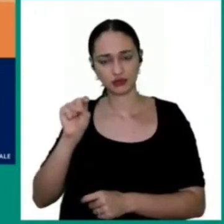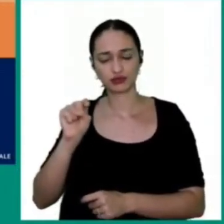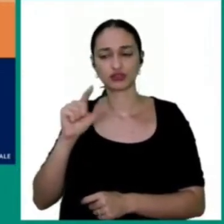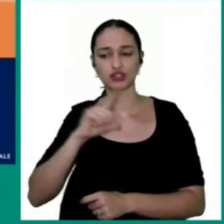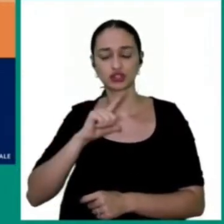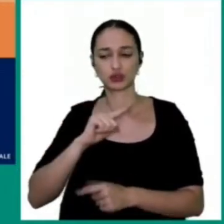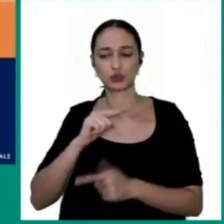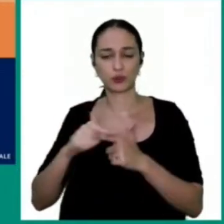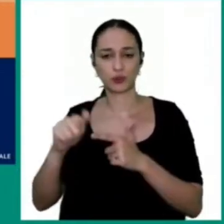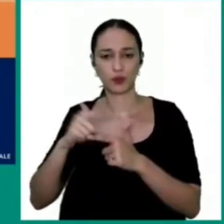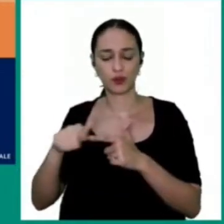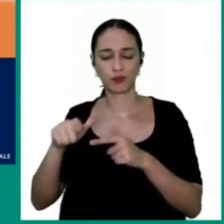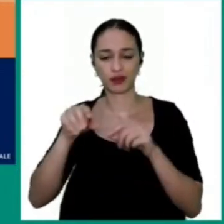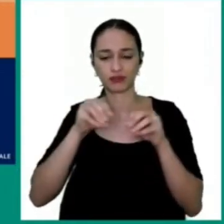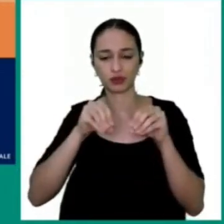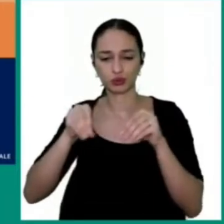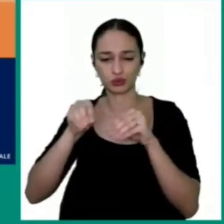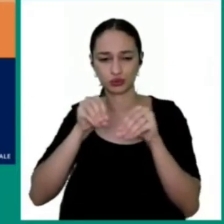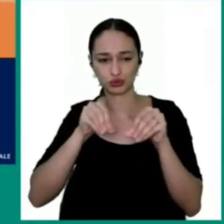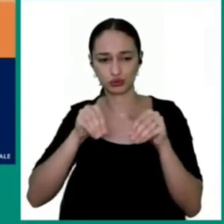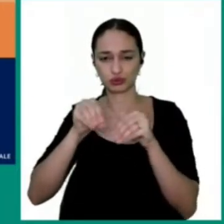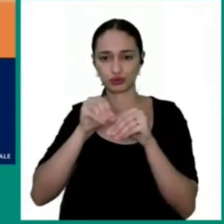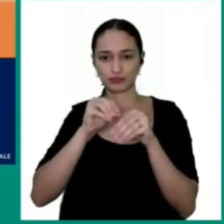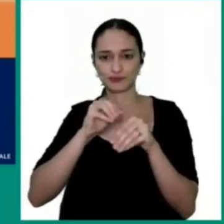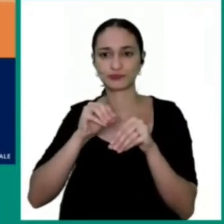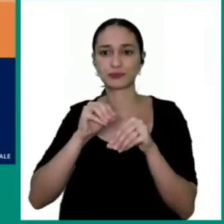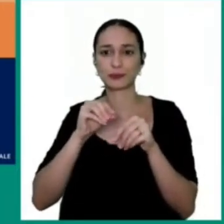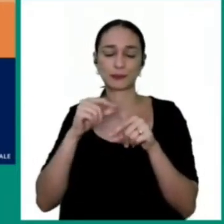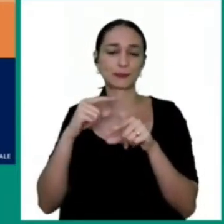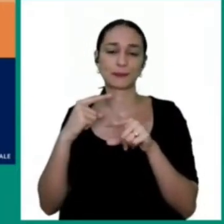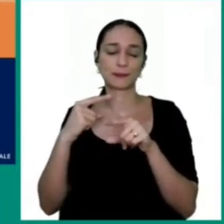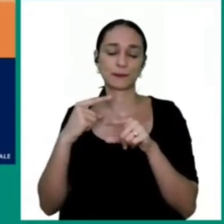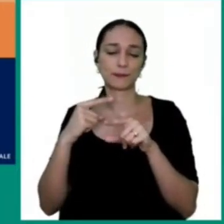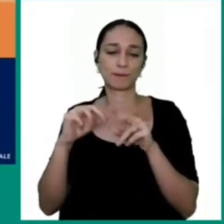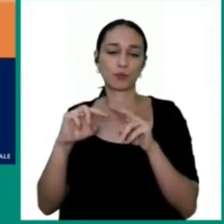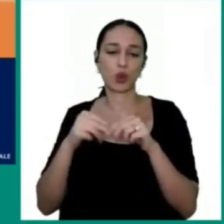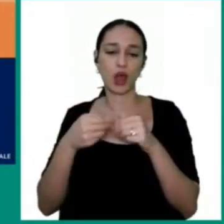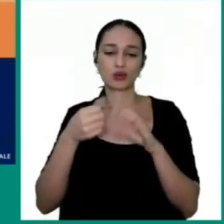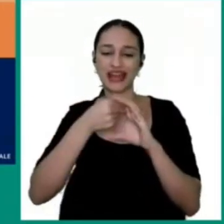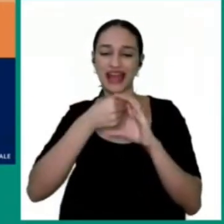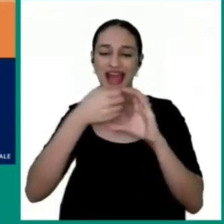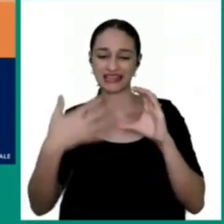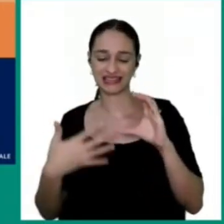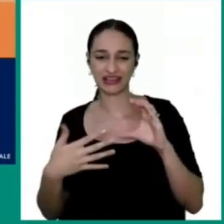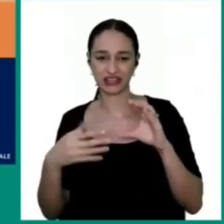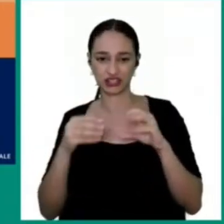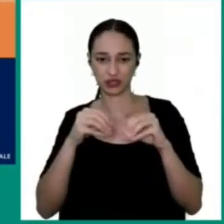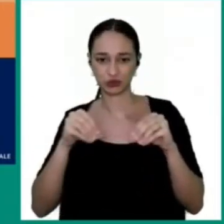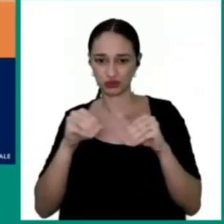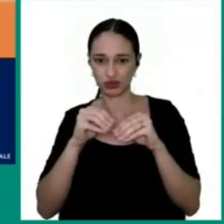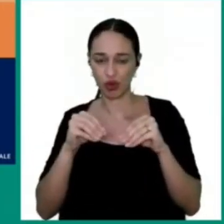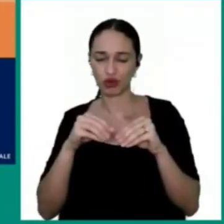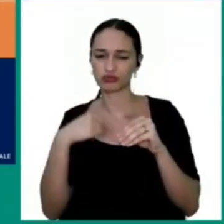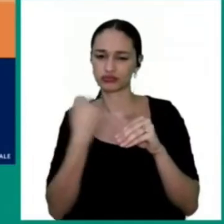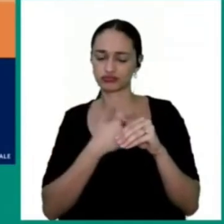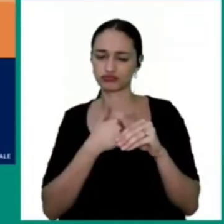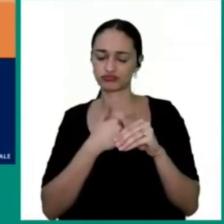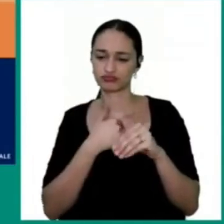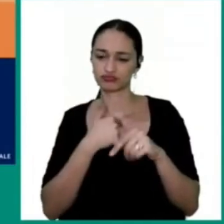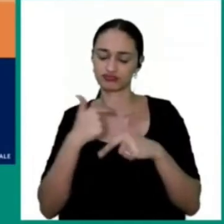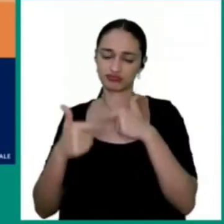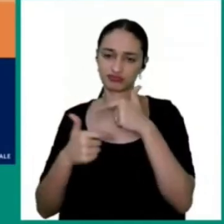geotécnico no passado Devido a característica Do solo E foi feito um trabalho De